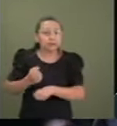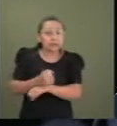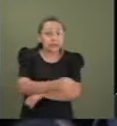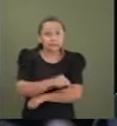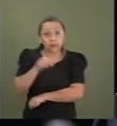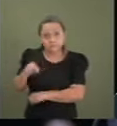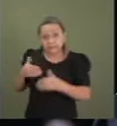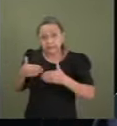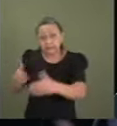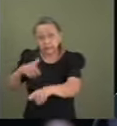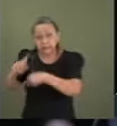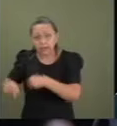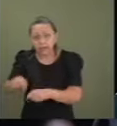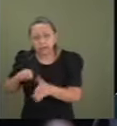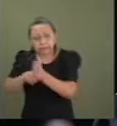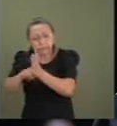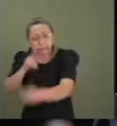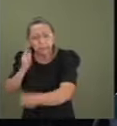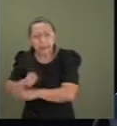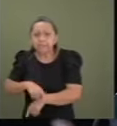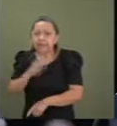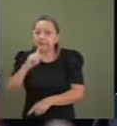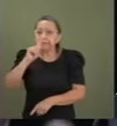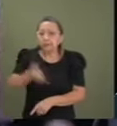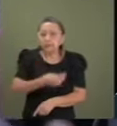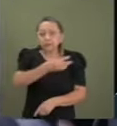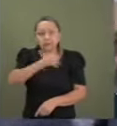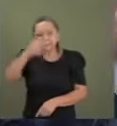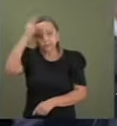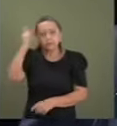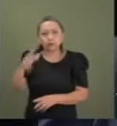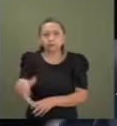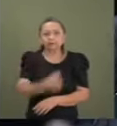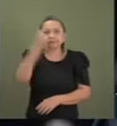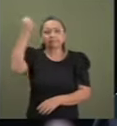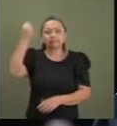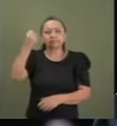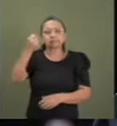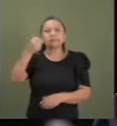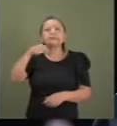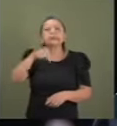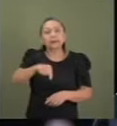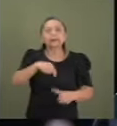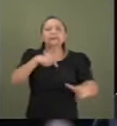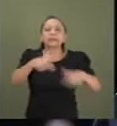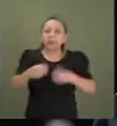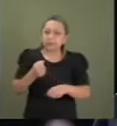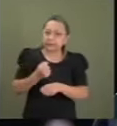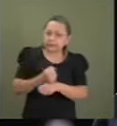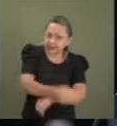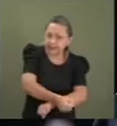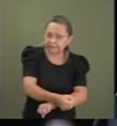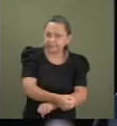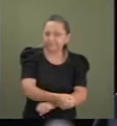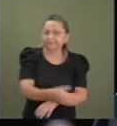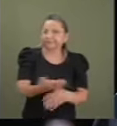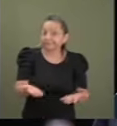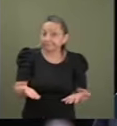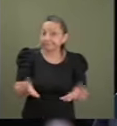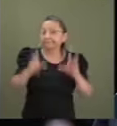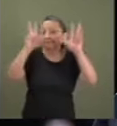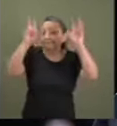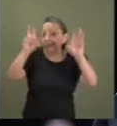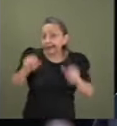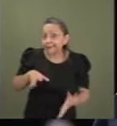mais de 1.300 pessoas foram resgatadas na situação de trabalho escravo. Dos casos